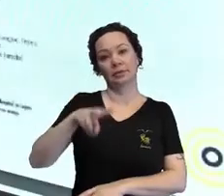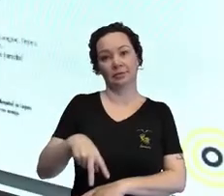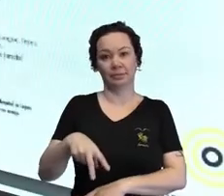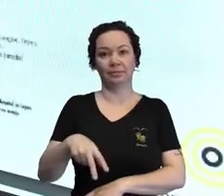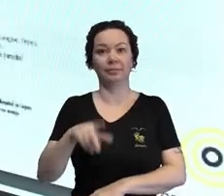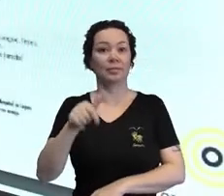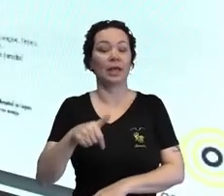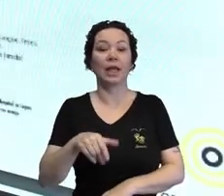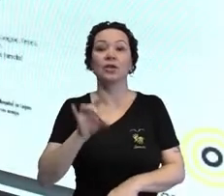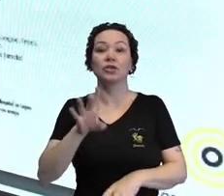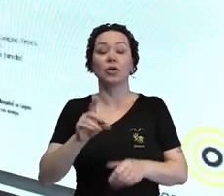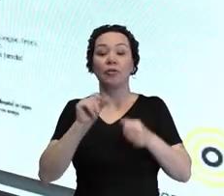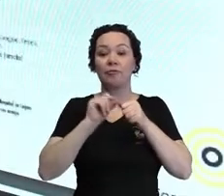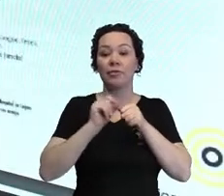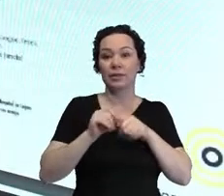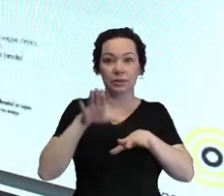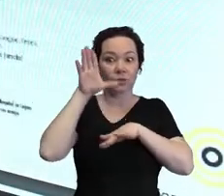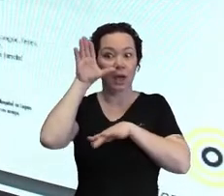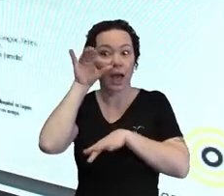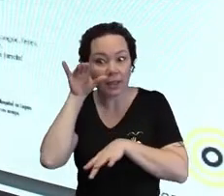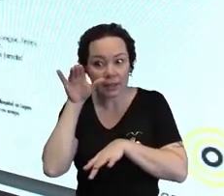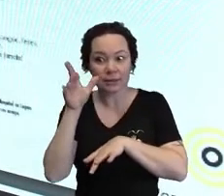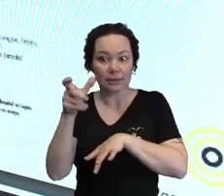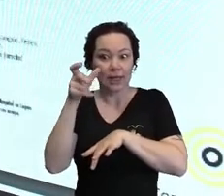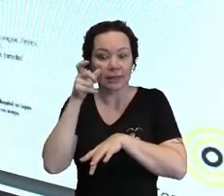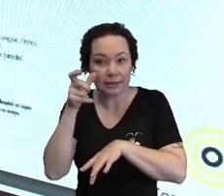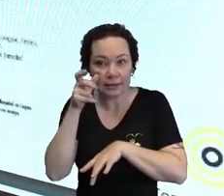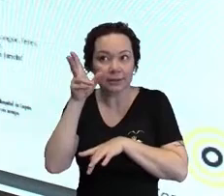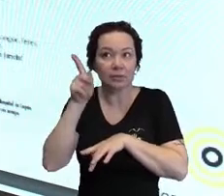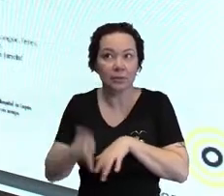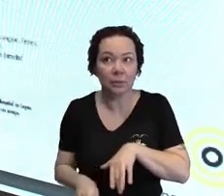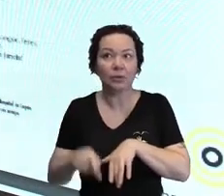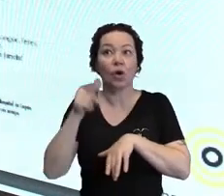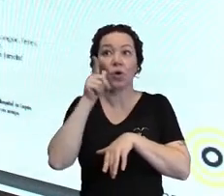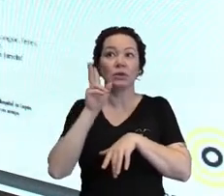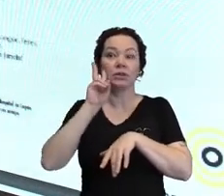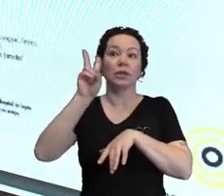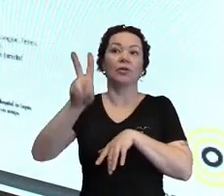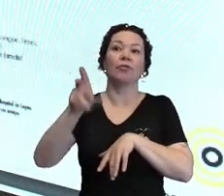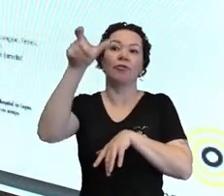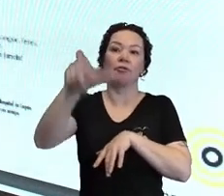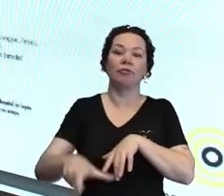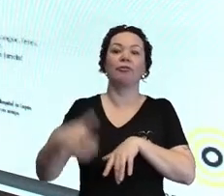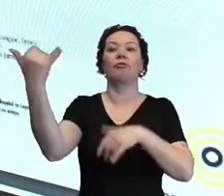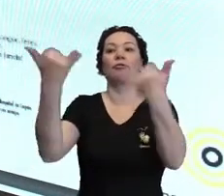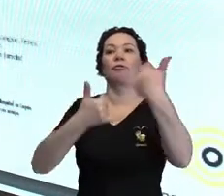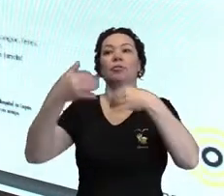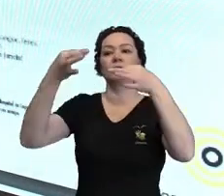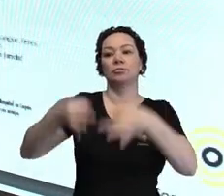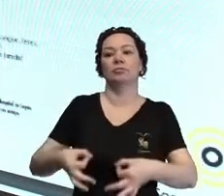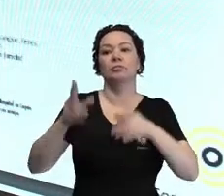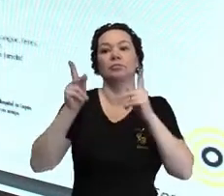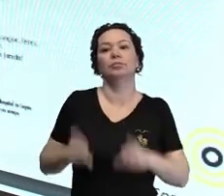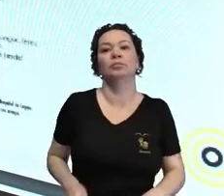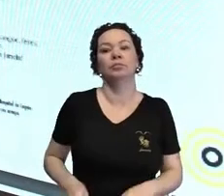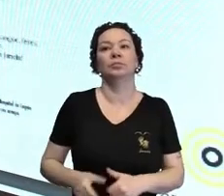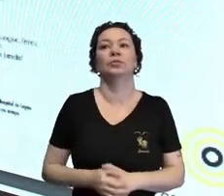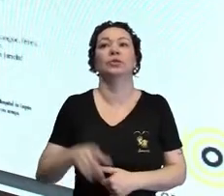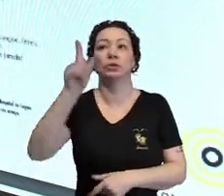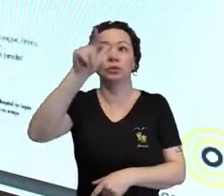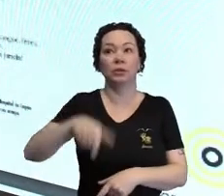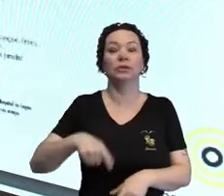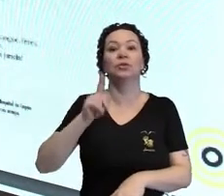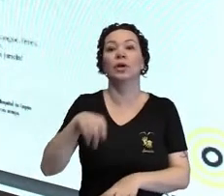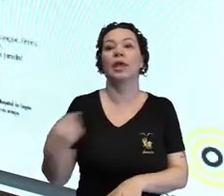atraindo o olhar, a atenção e dando a informação correta para as pessoas, né? Então, isso é